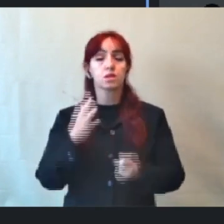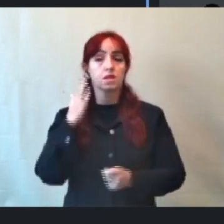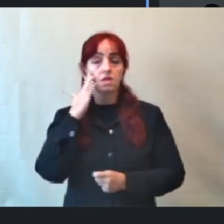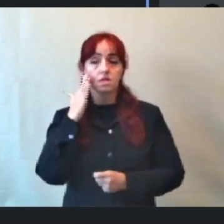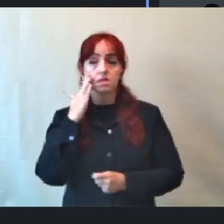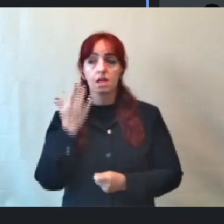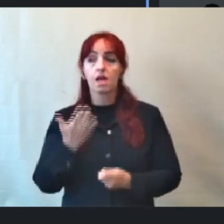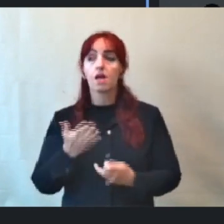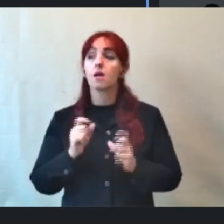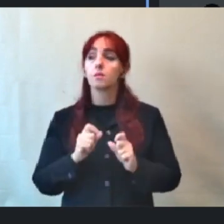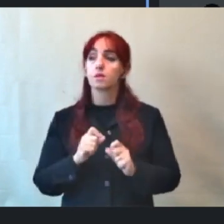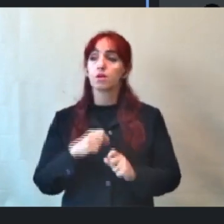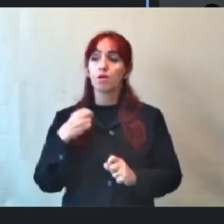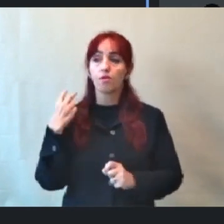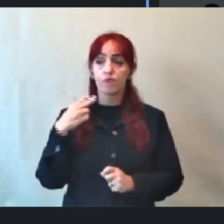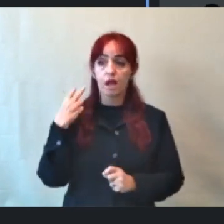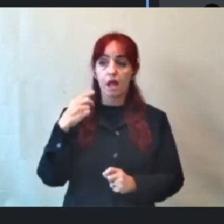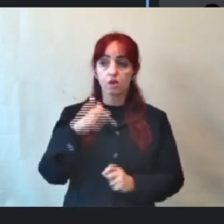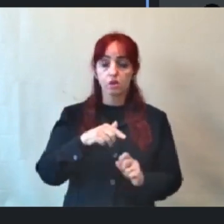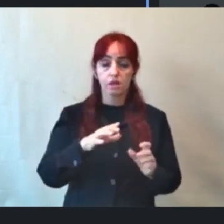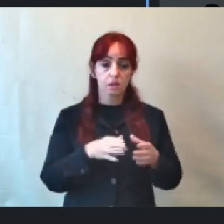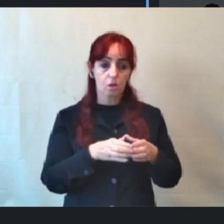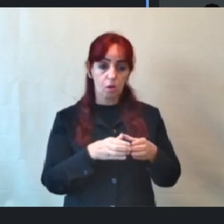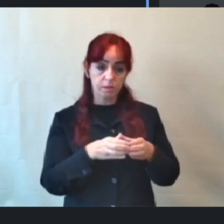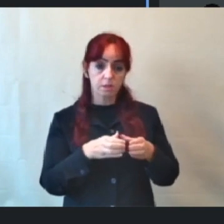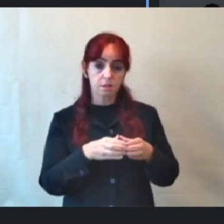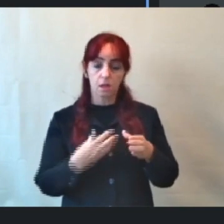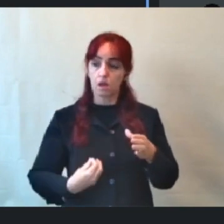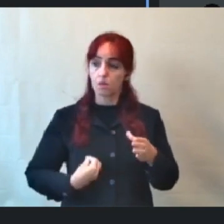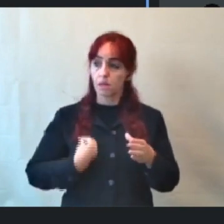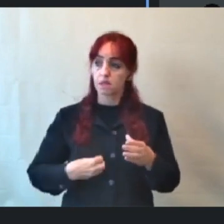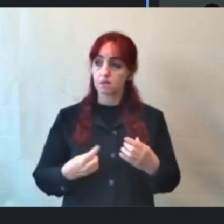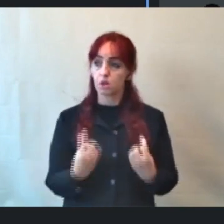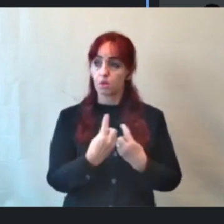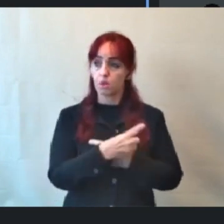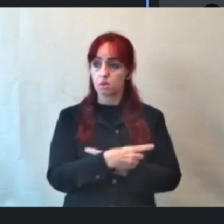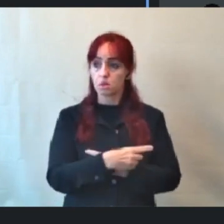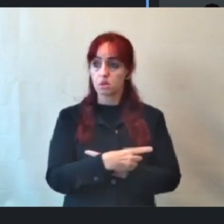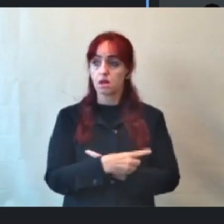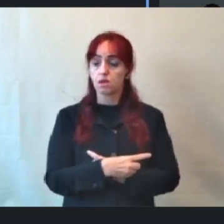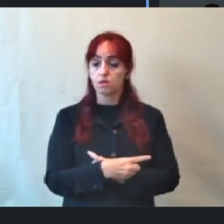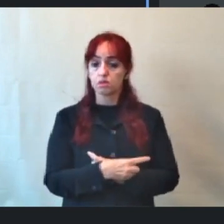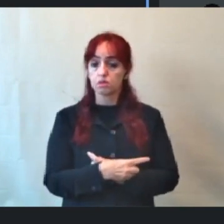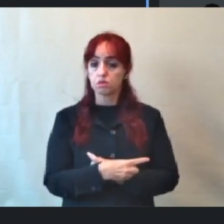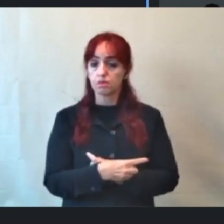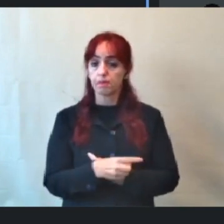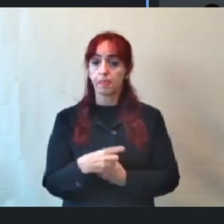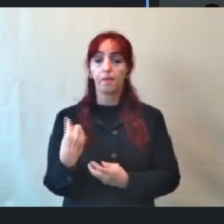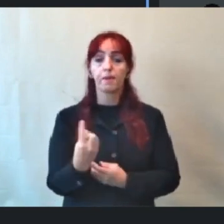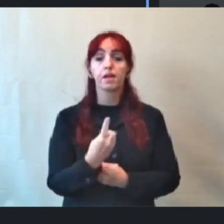dos vereadores dessa comissão, faz parte da oposição e tudo, para que a gente